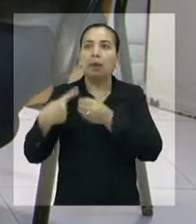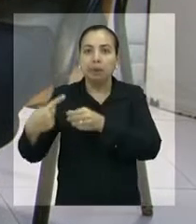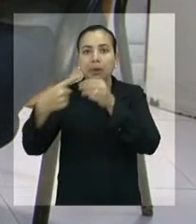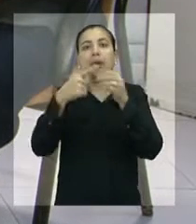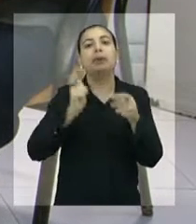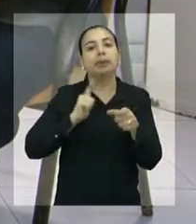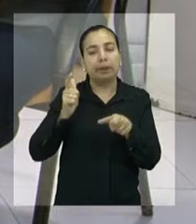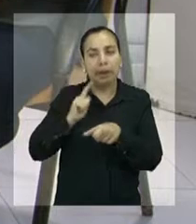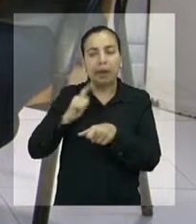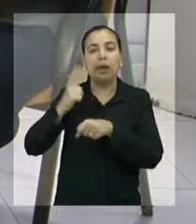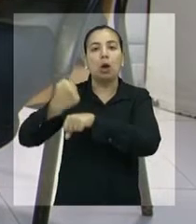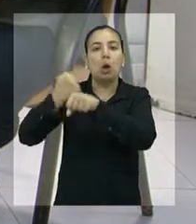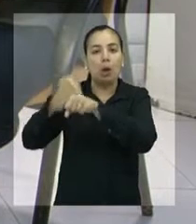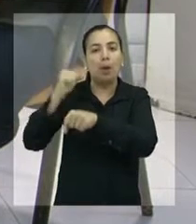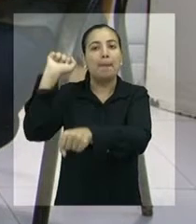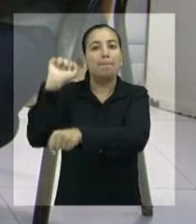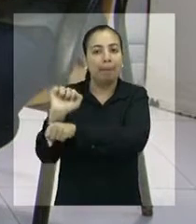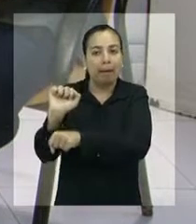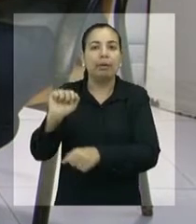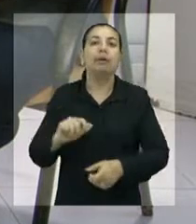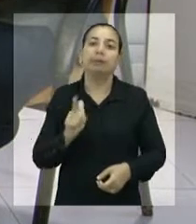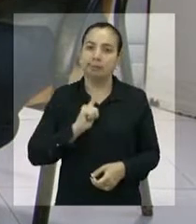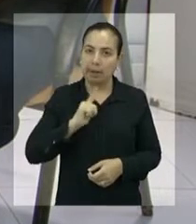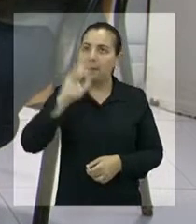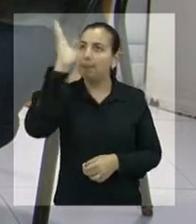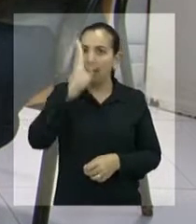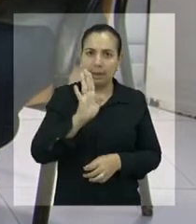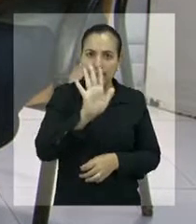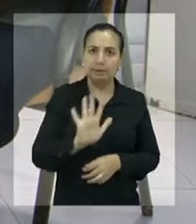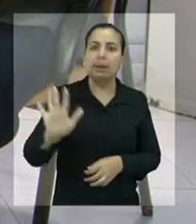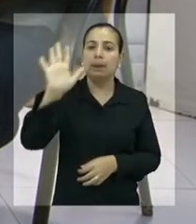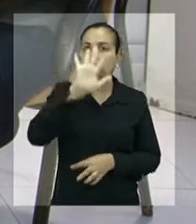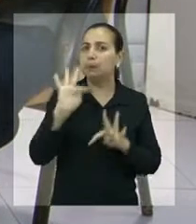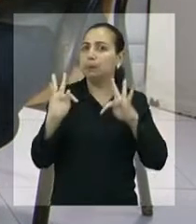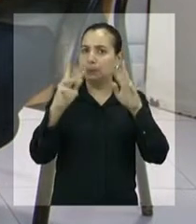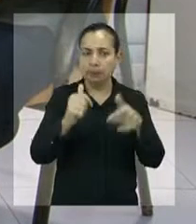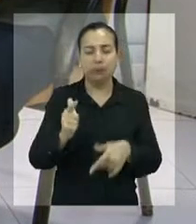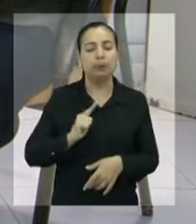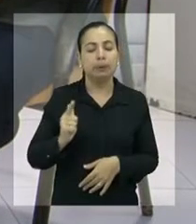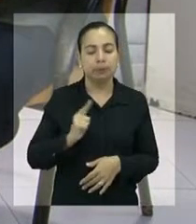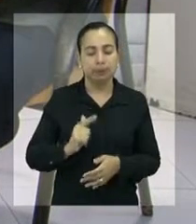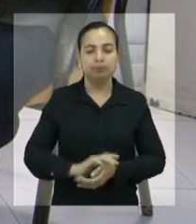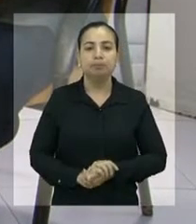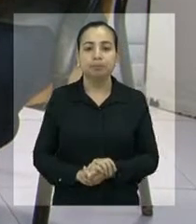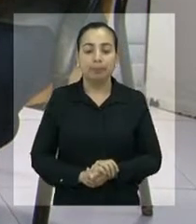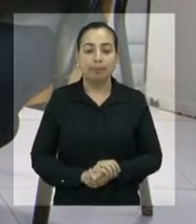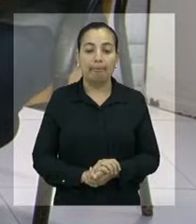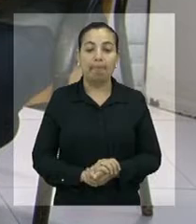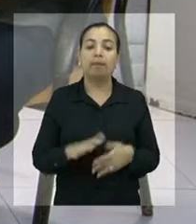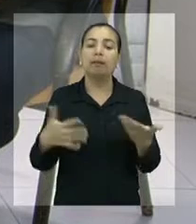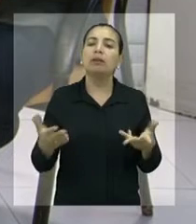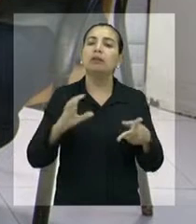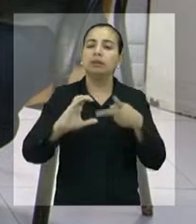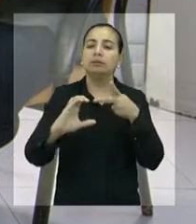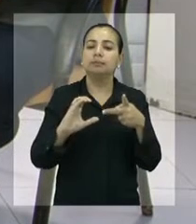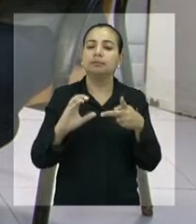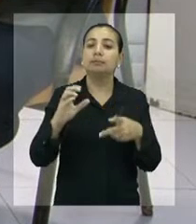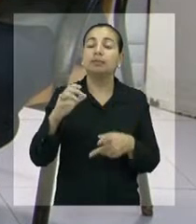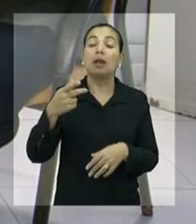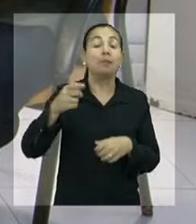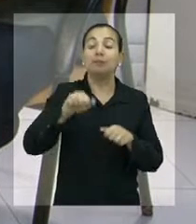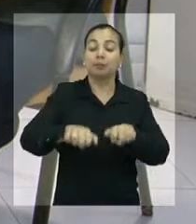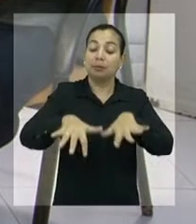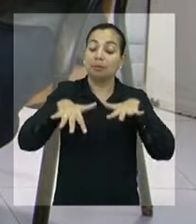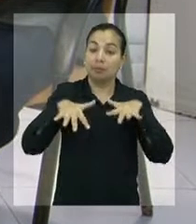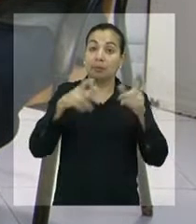Sem exceção, todos. Agora, nessa linha, mais ou menos, tem o que, às vezes, aqui no plenário da cidade, no plenário da Câmara,